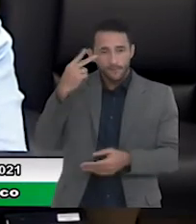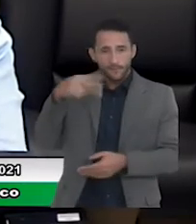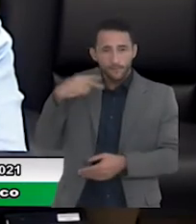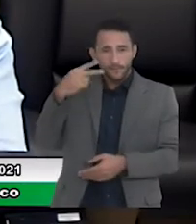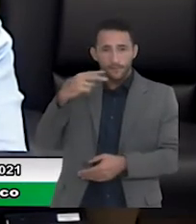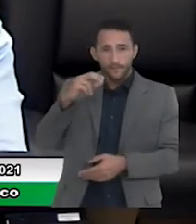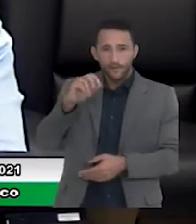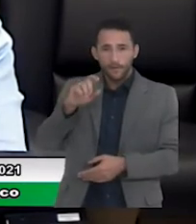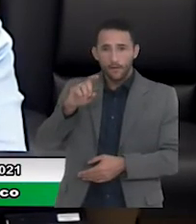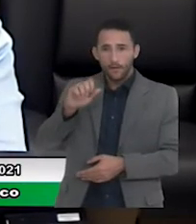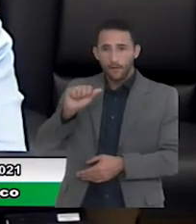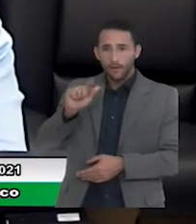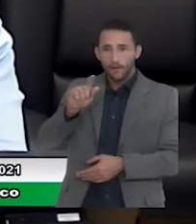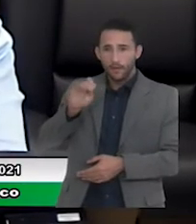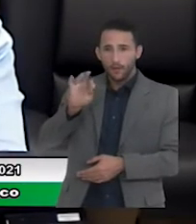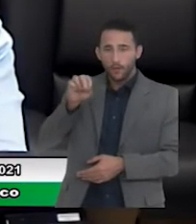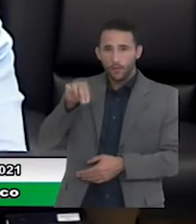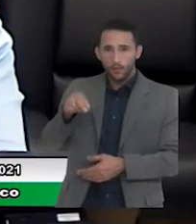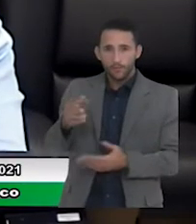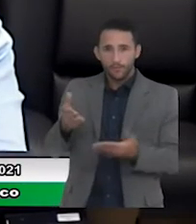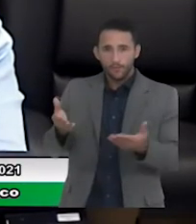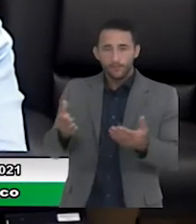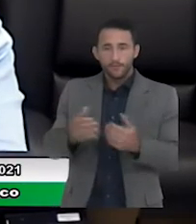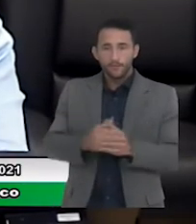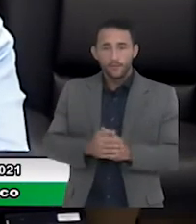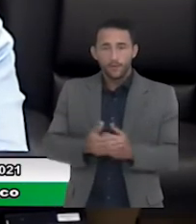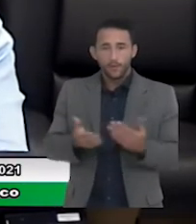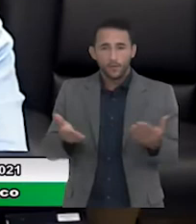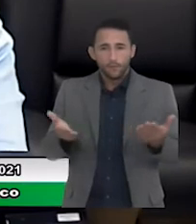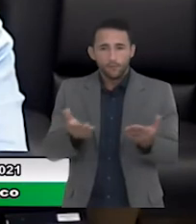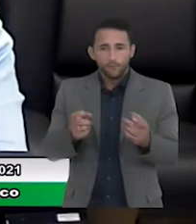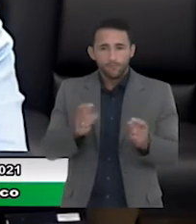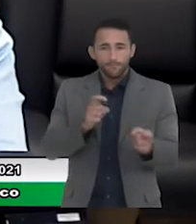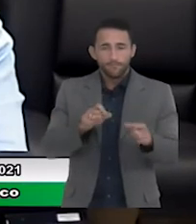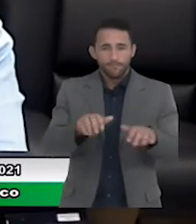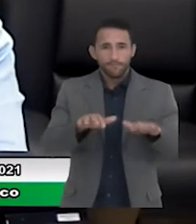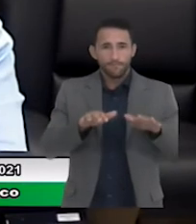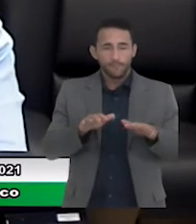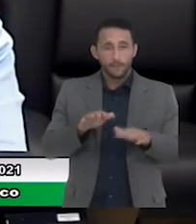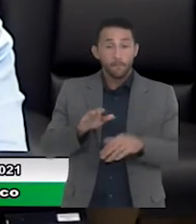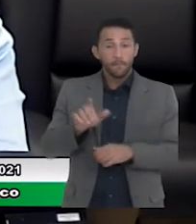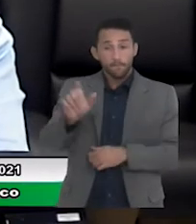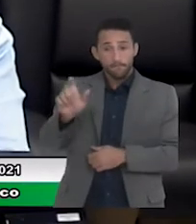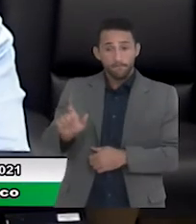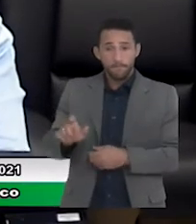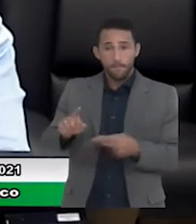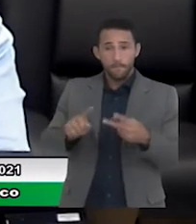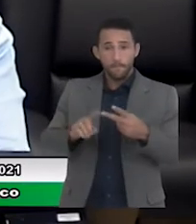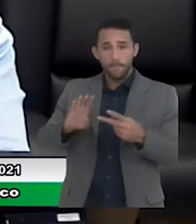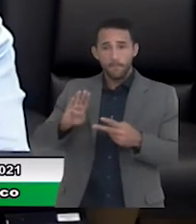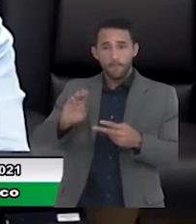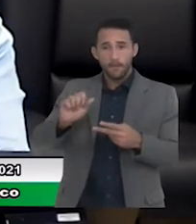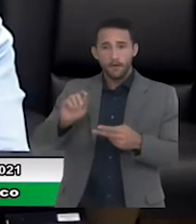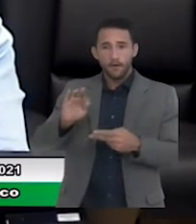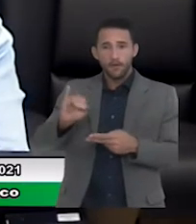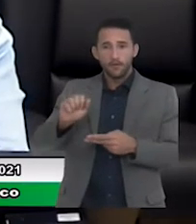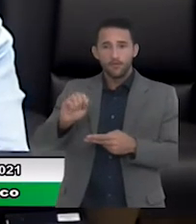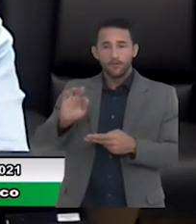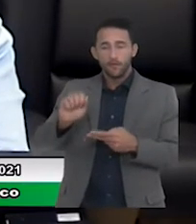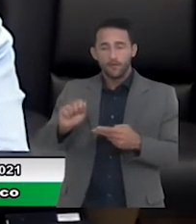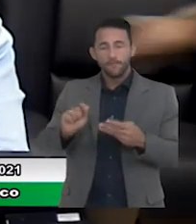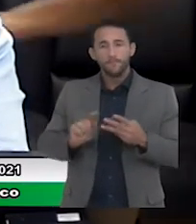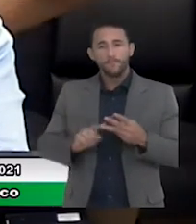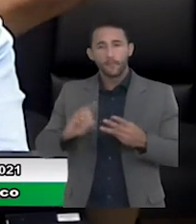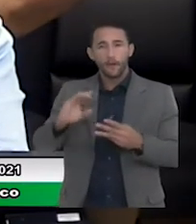em nossa audiência pública. Batista da Comunidade, o Carmonio